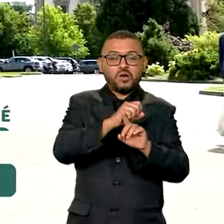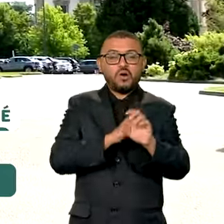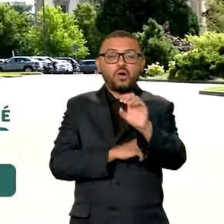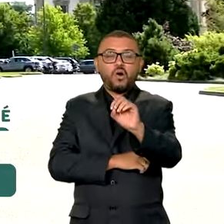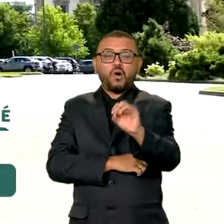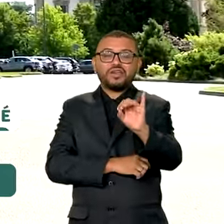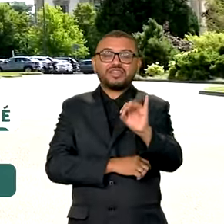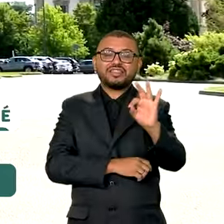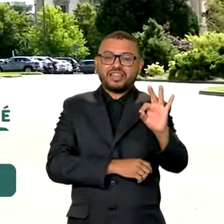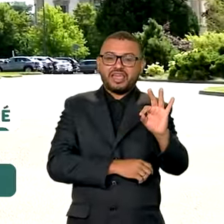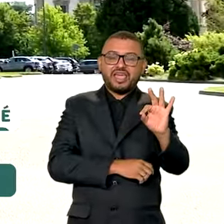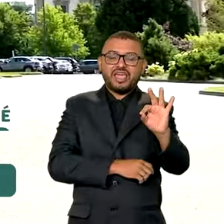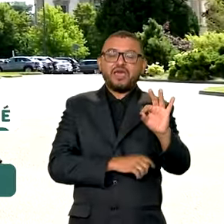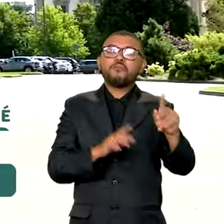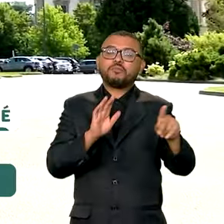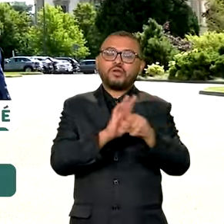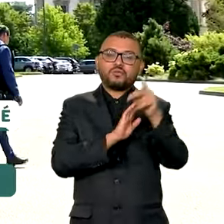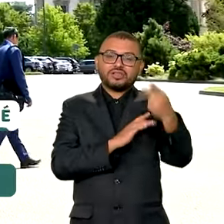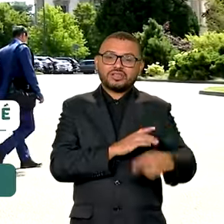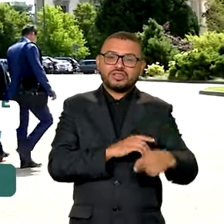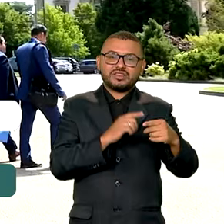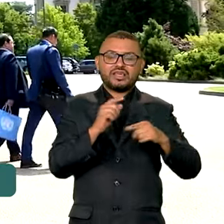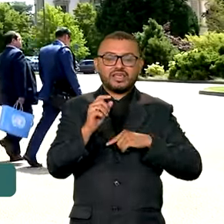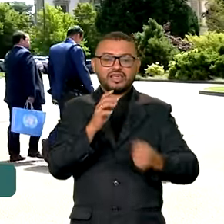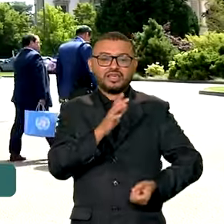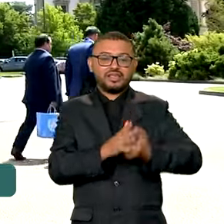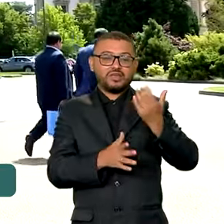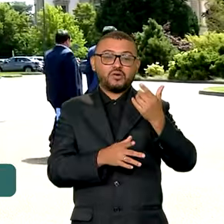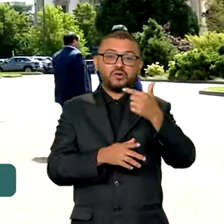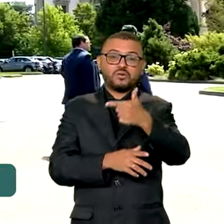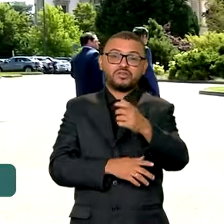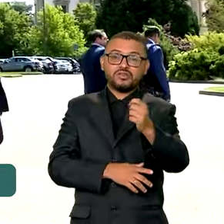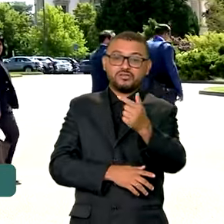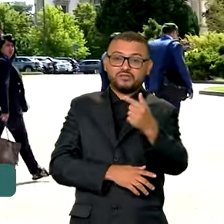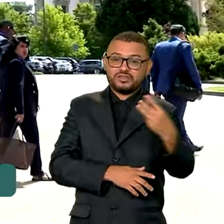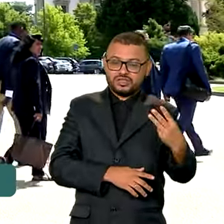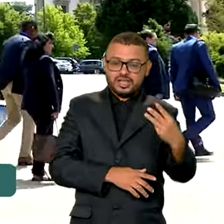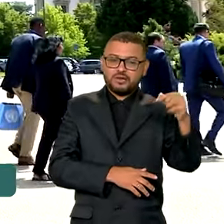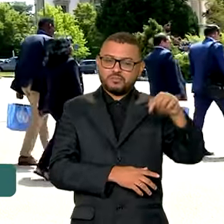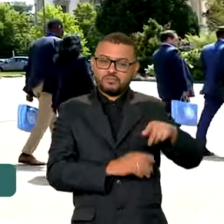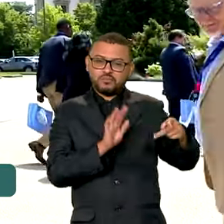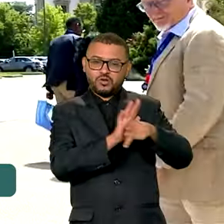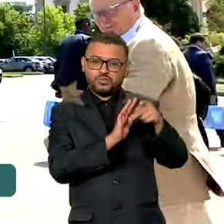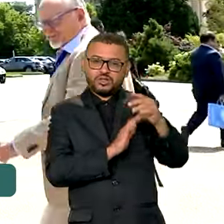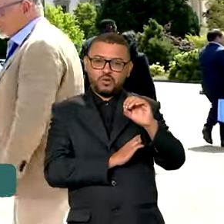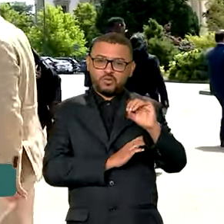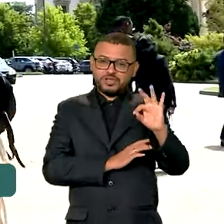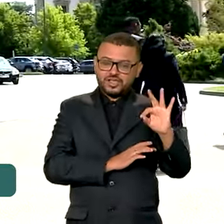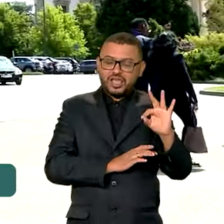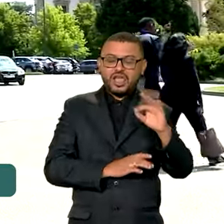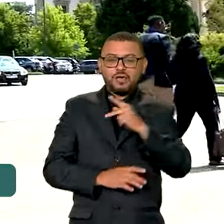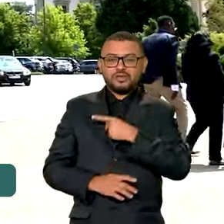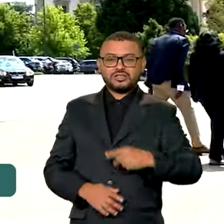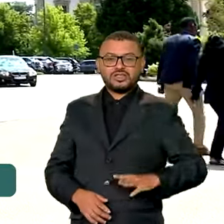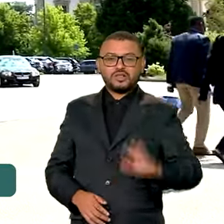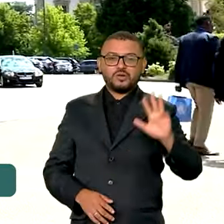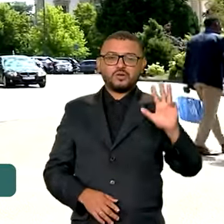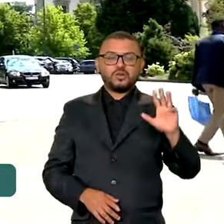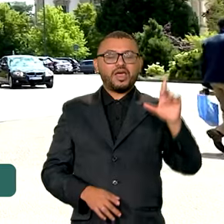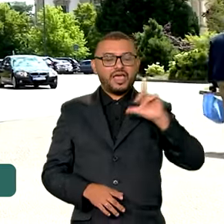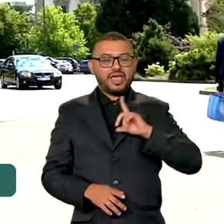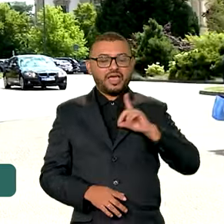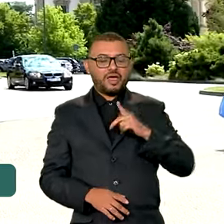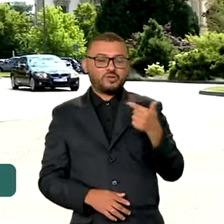Internacional do Trabalho. A coalizão foi lançada em 2023 pela OIT. E Lula foi convidado para ser co